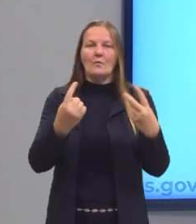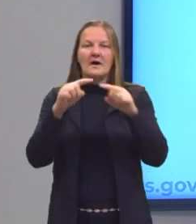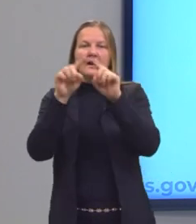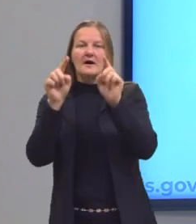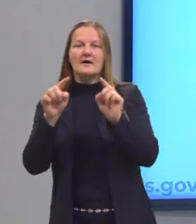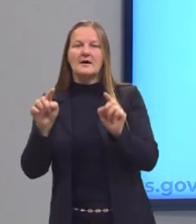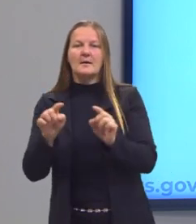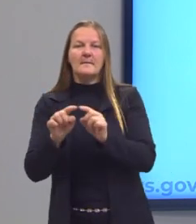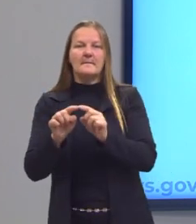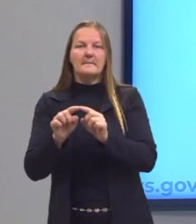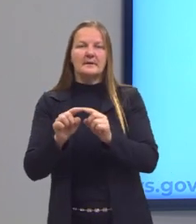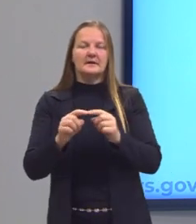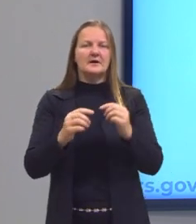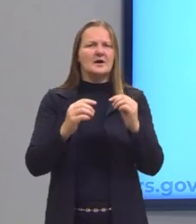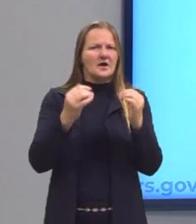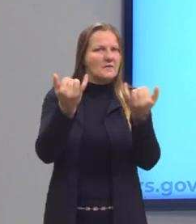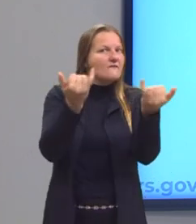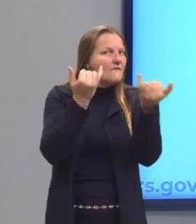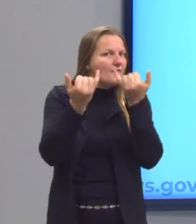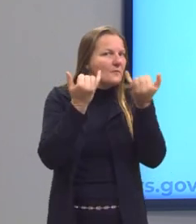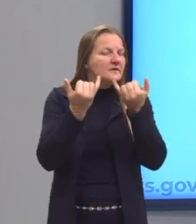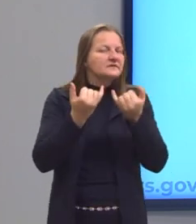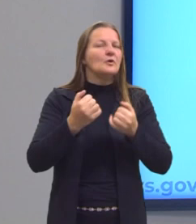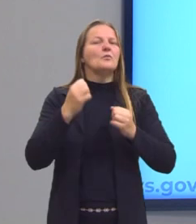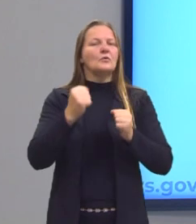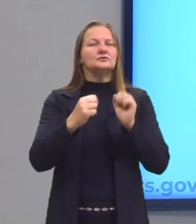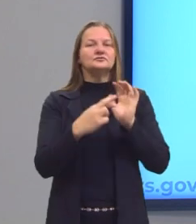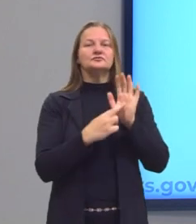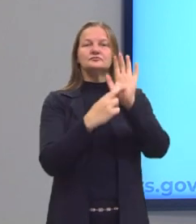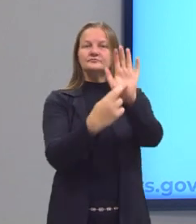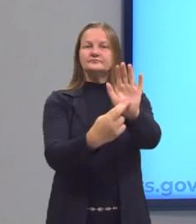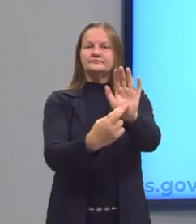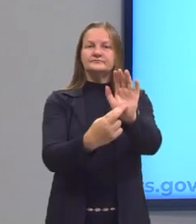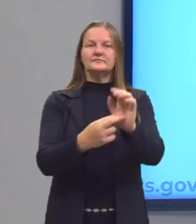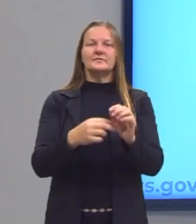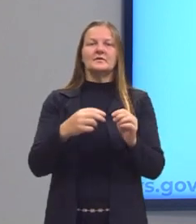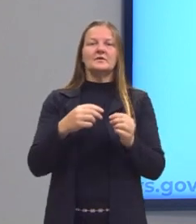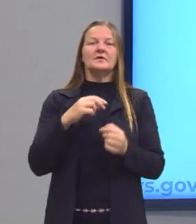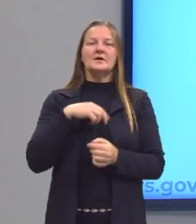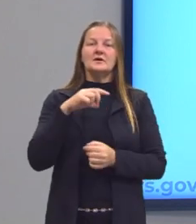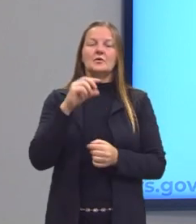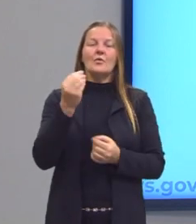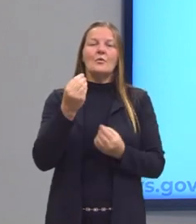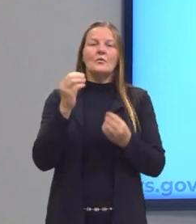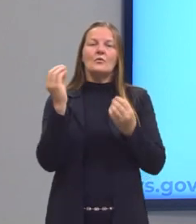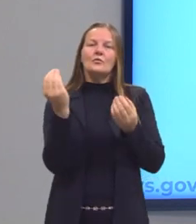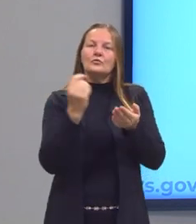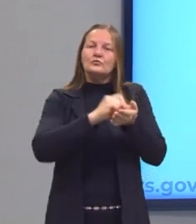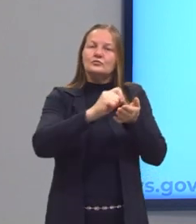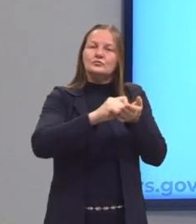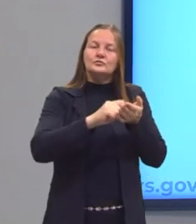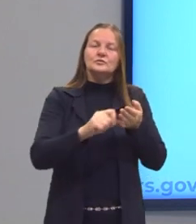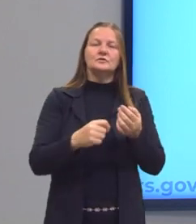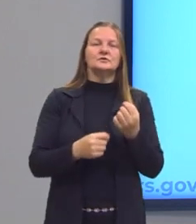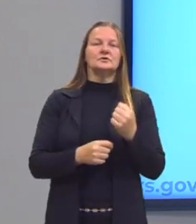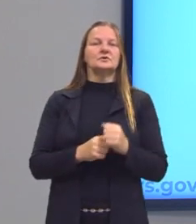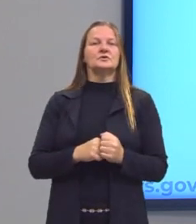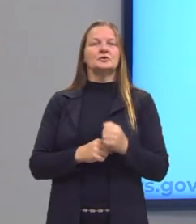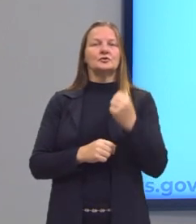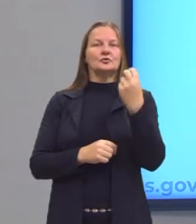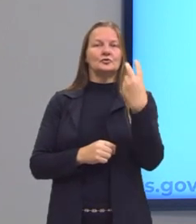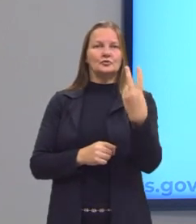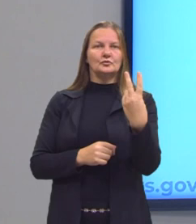Essa informação então, ela pode ser representada através de uma razão. Então a gente diz nessa razão aqui,